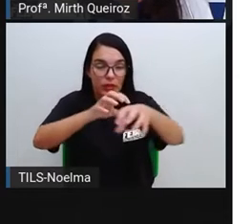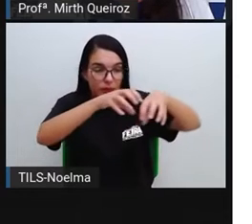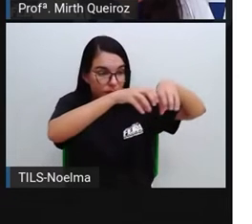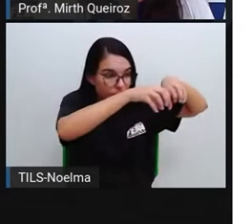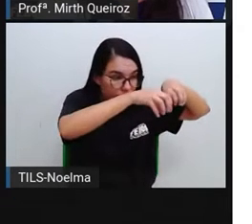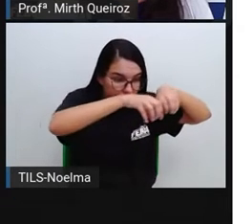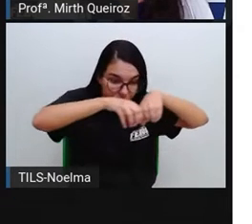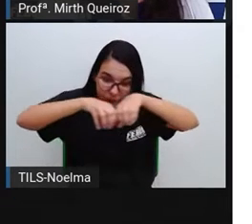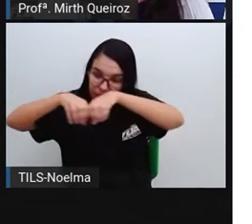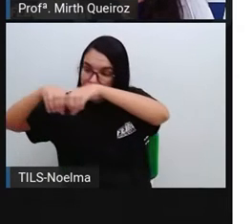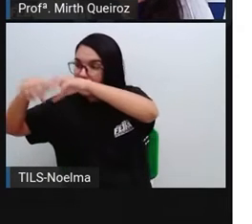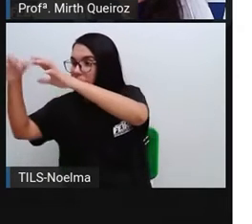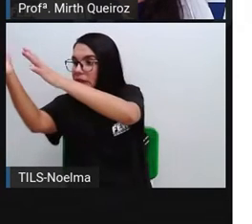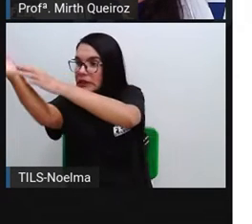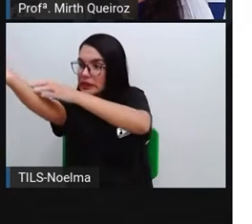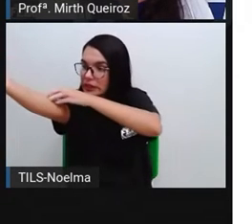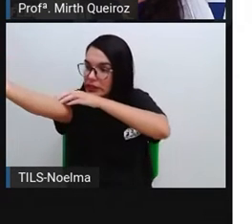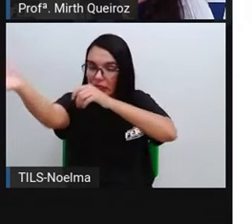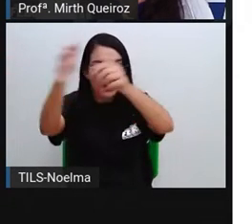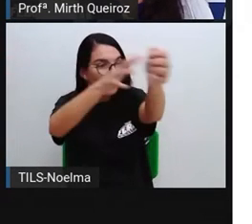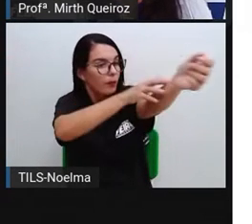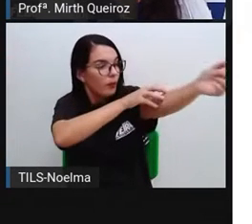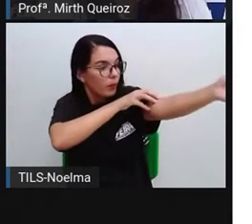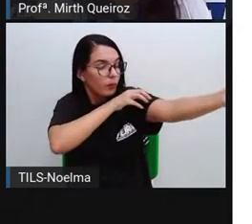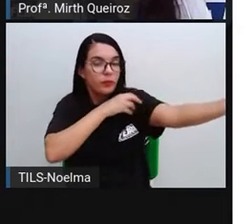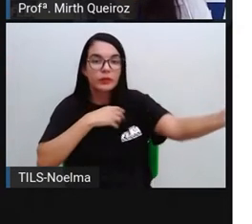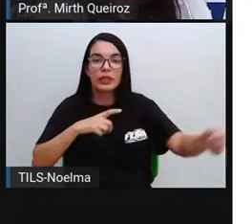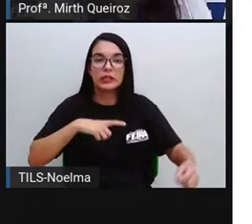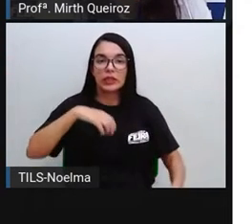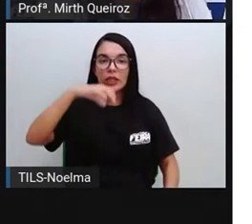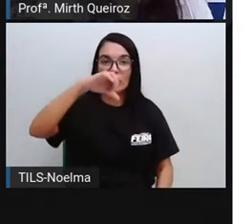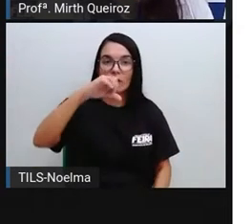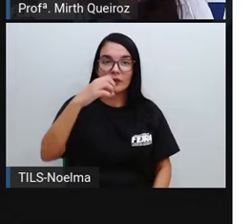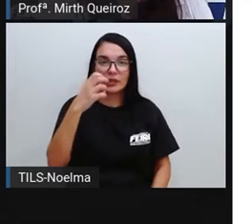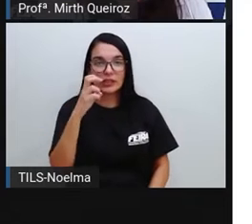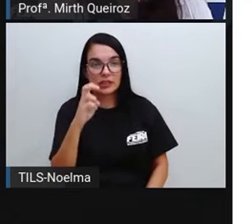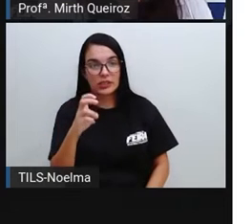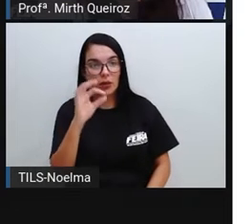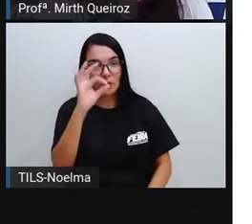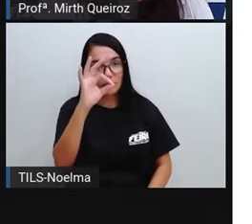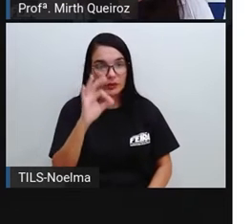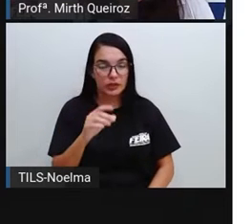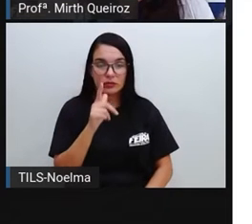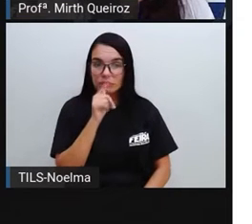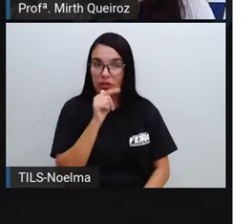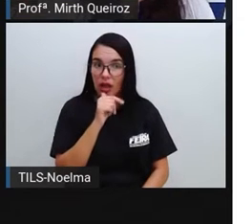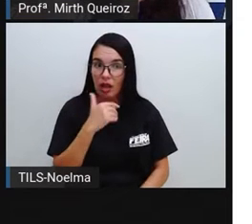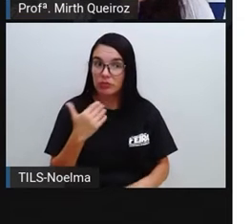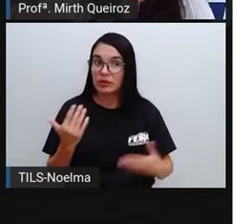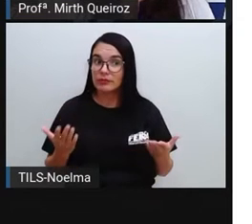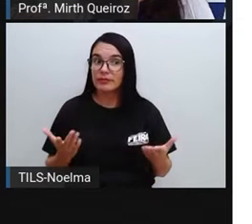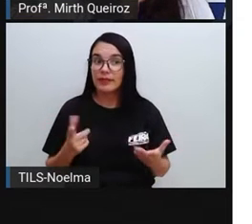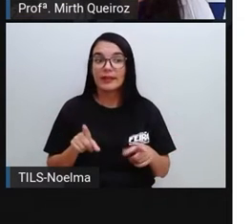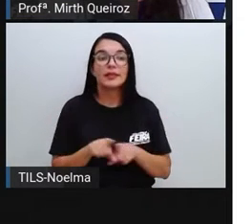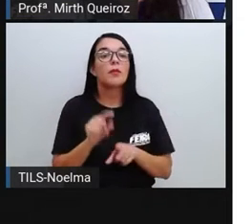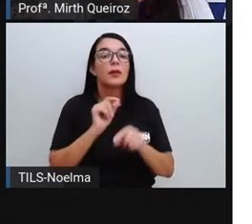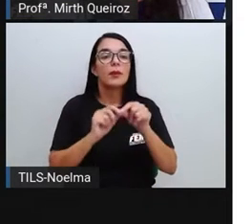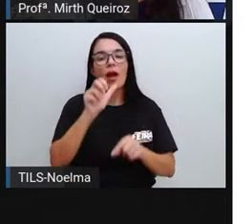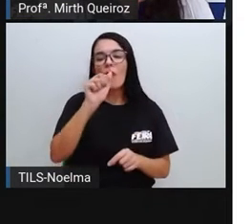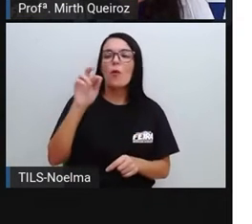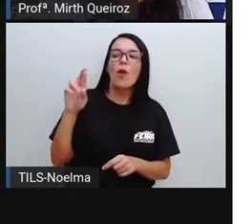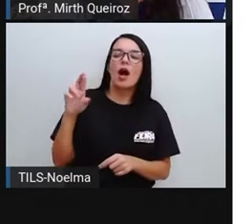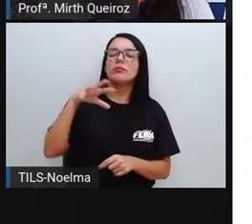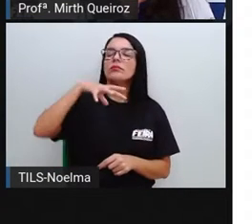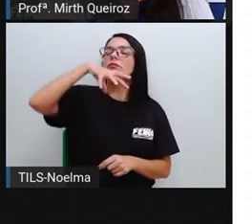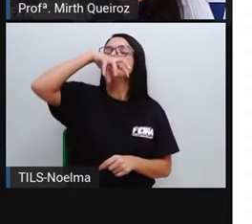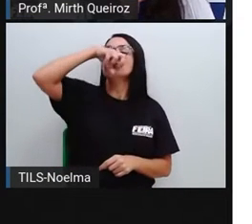sangue pode chegar até 94% sendo composto de água Até o ar que a gente respira,